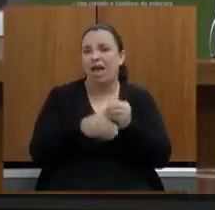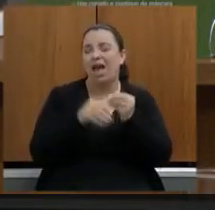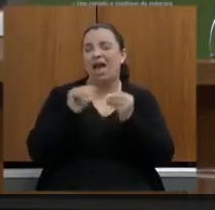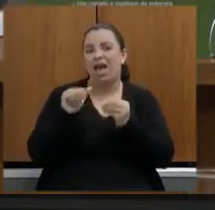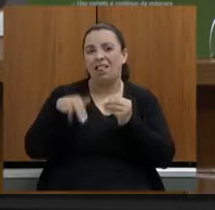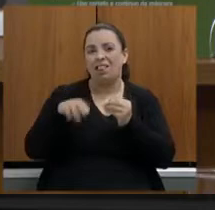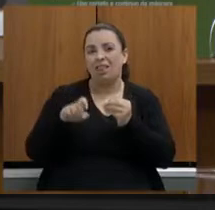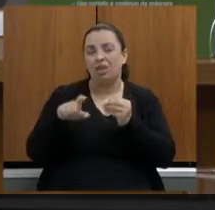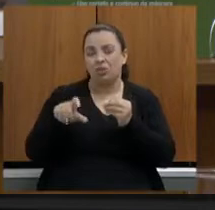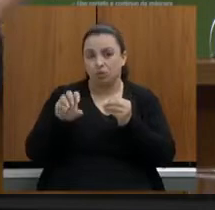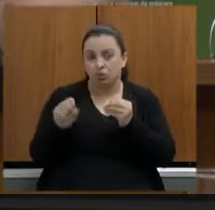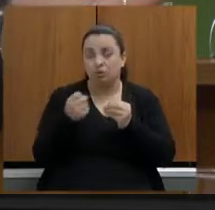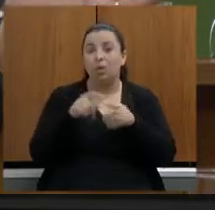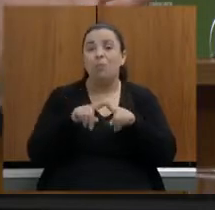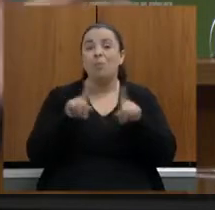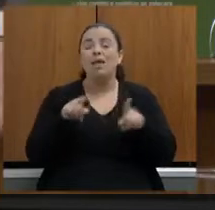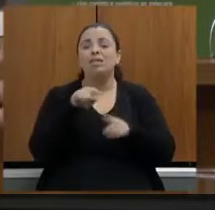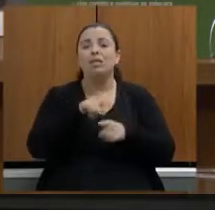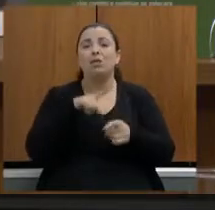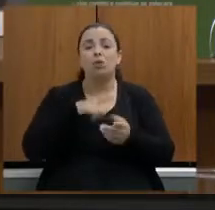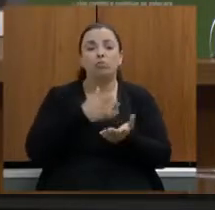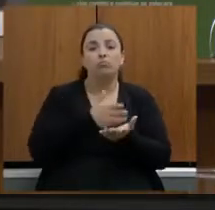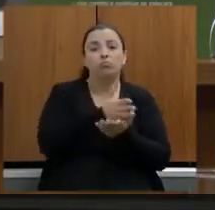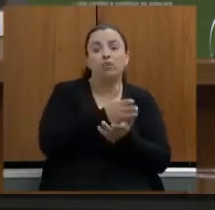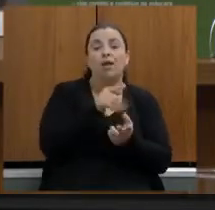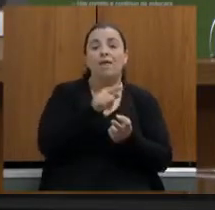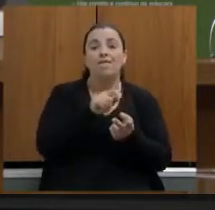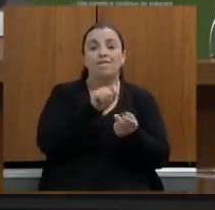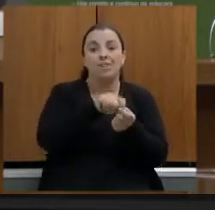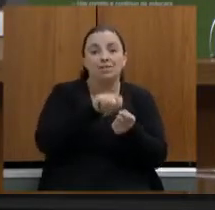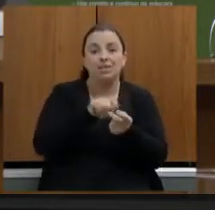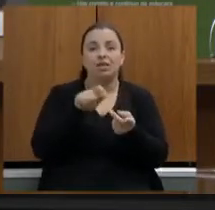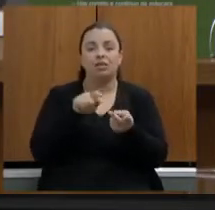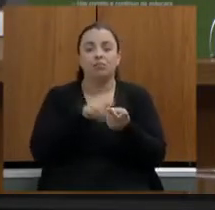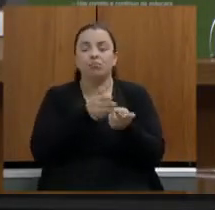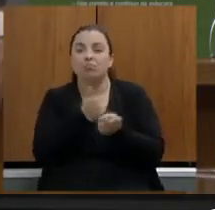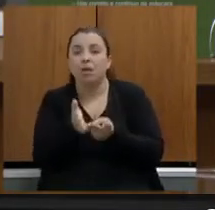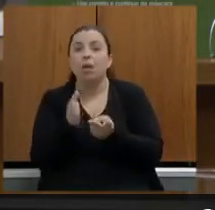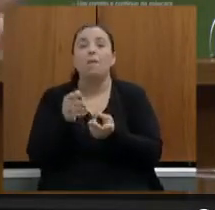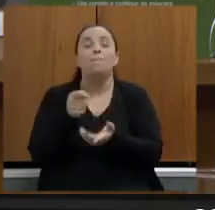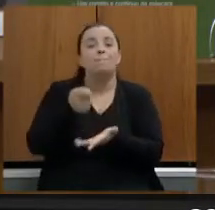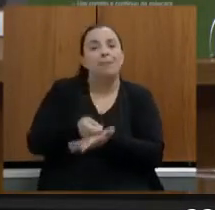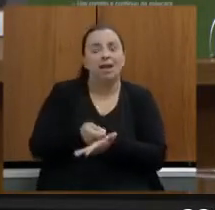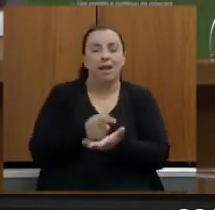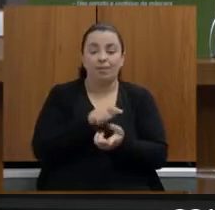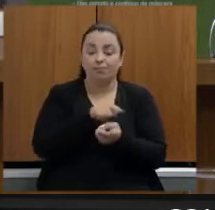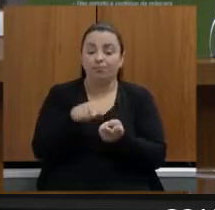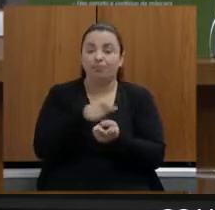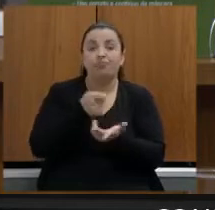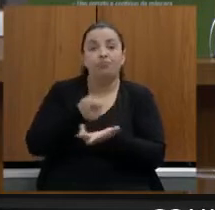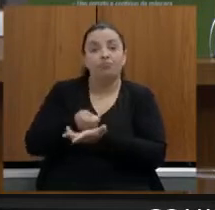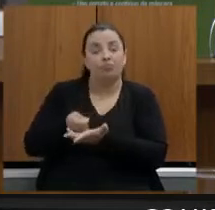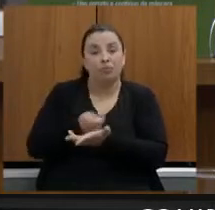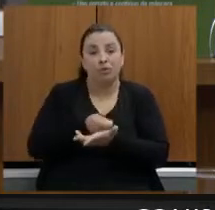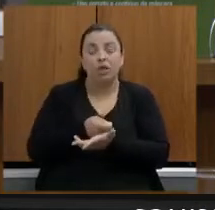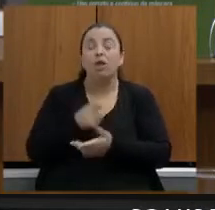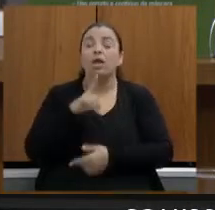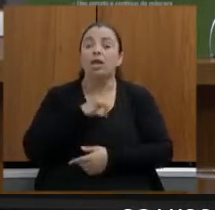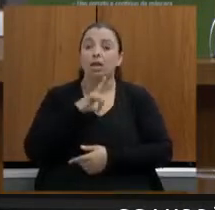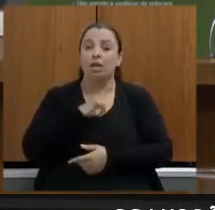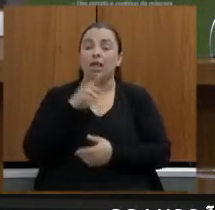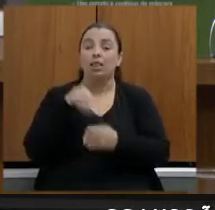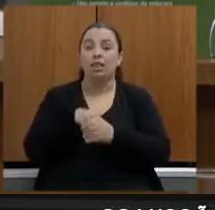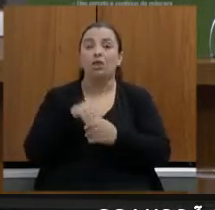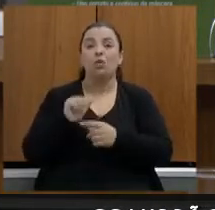divide entre obrigações de fazer e obrigações de pagar e essas obrigações específicas do anexo 3 que é o